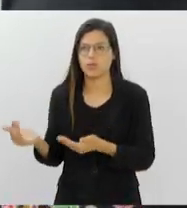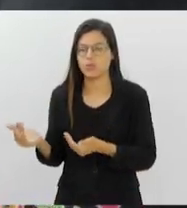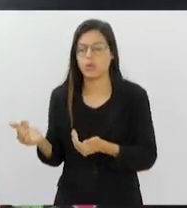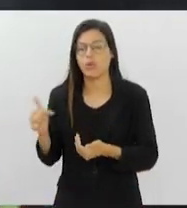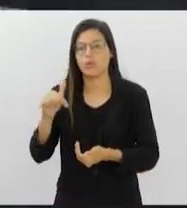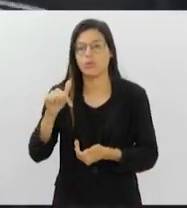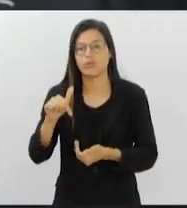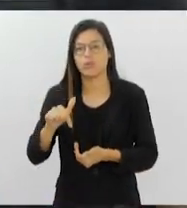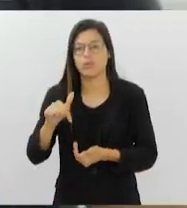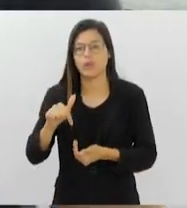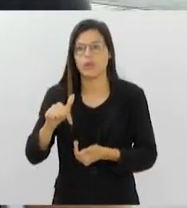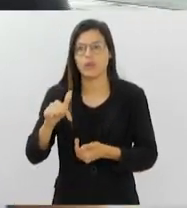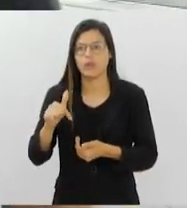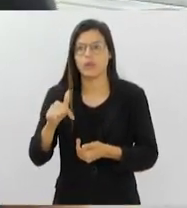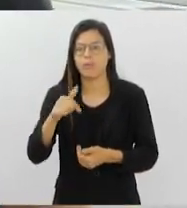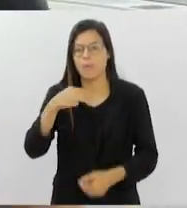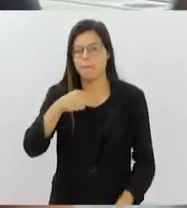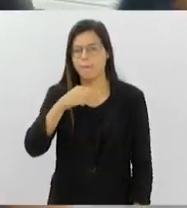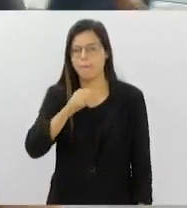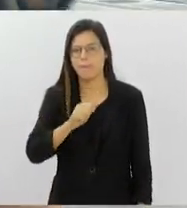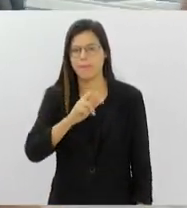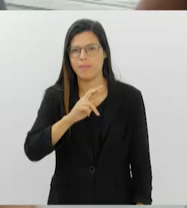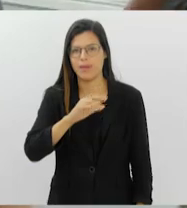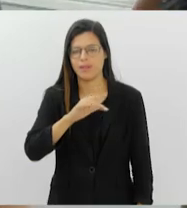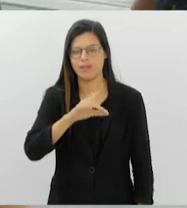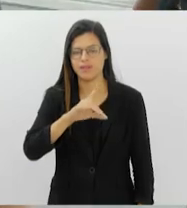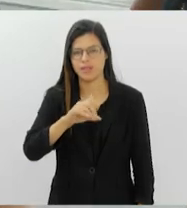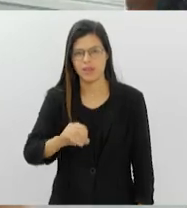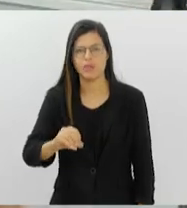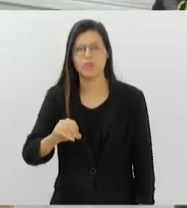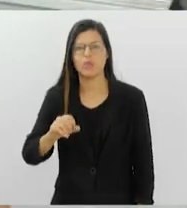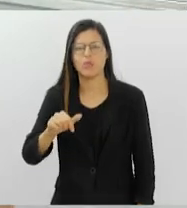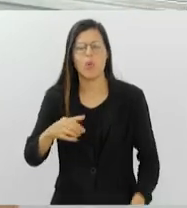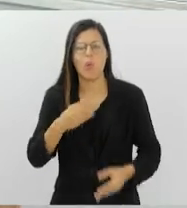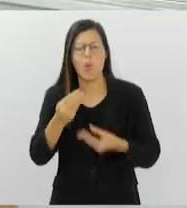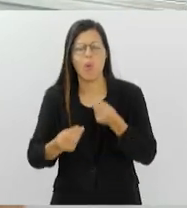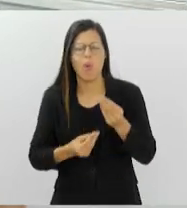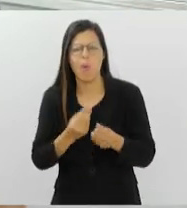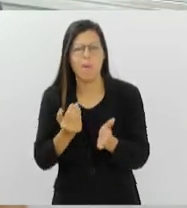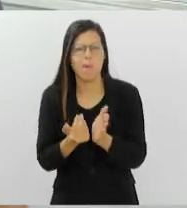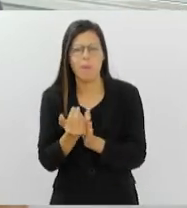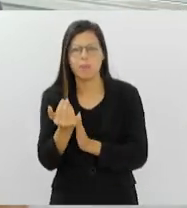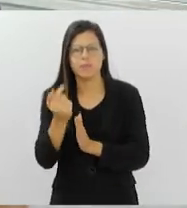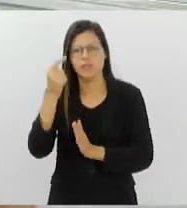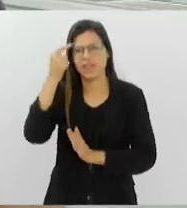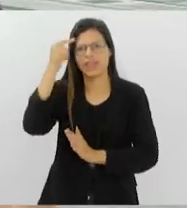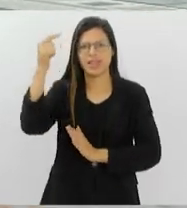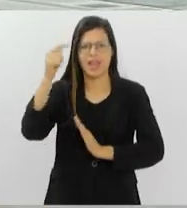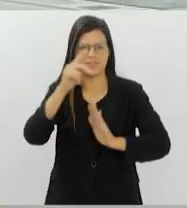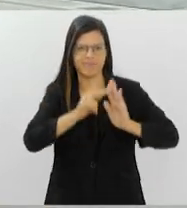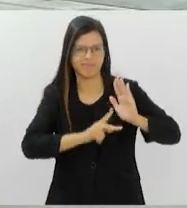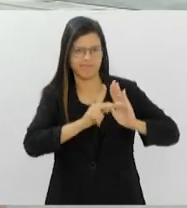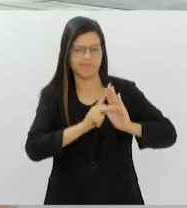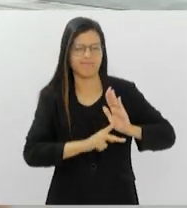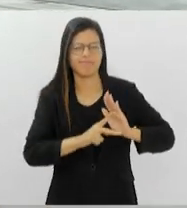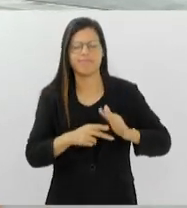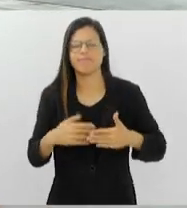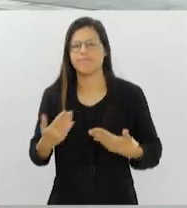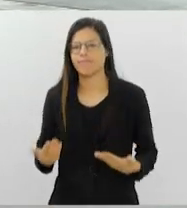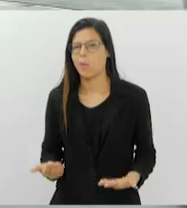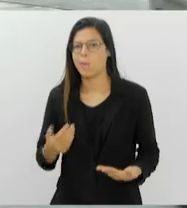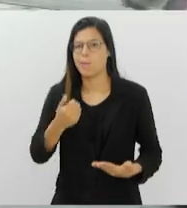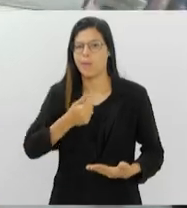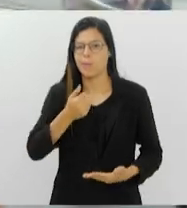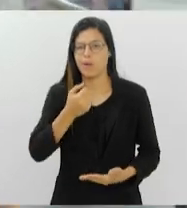o Marcelo Andriotti. Marcelo, bom dia. Fala um pouquinho pra gente como é surgiu essa iniciativa, de onde surgiu essa ideia desse projeto. Primeiramente, bom dia. Então,